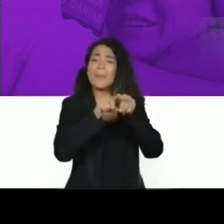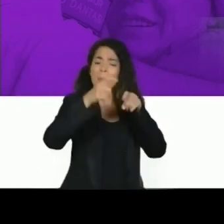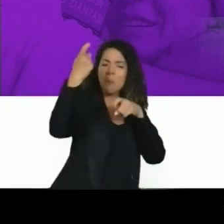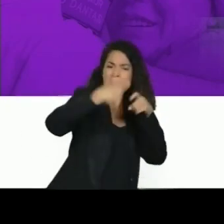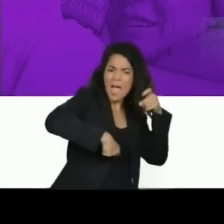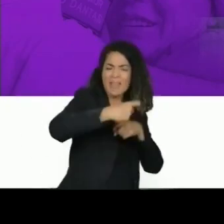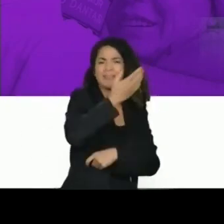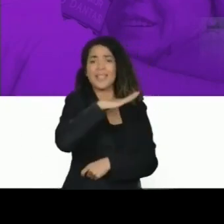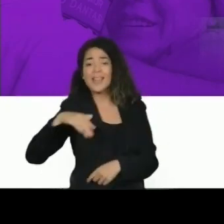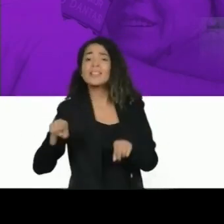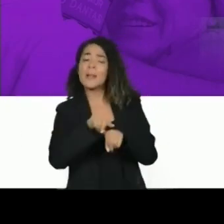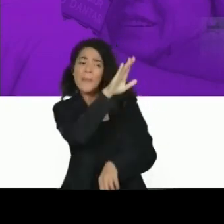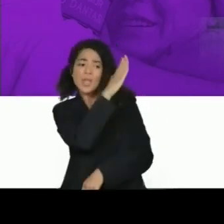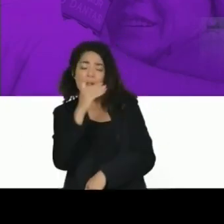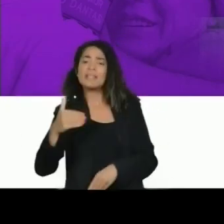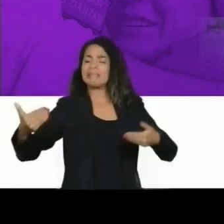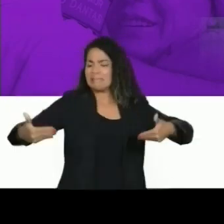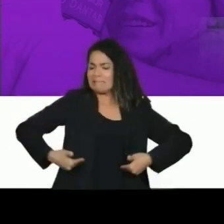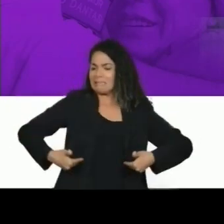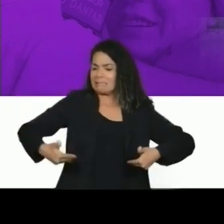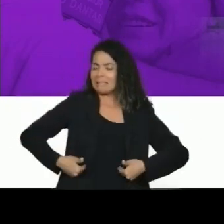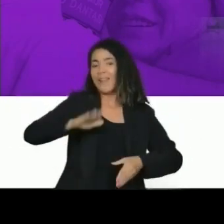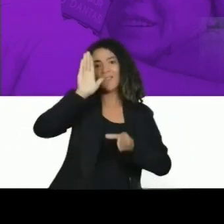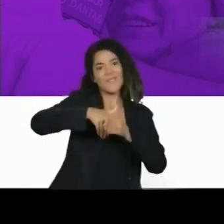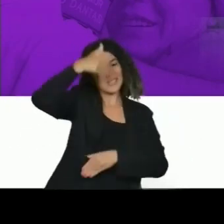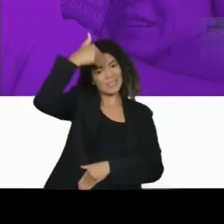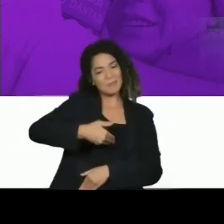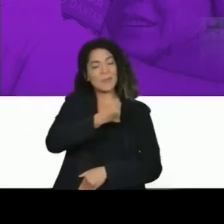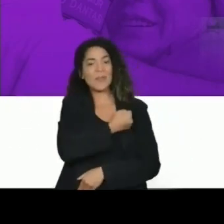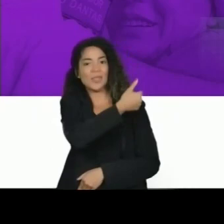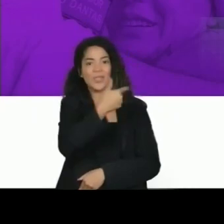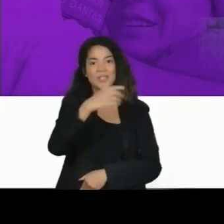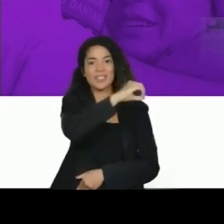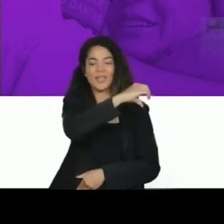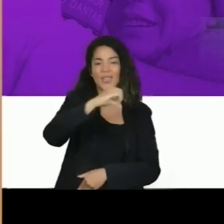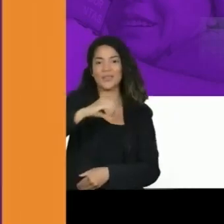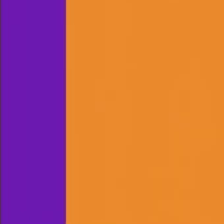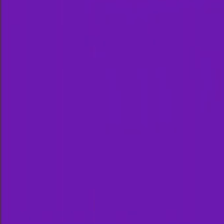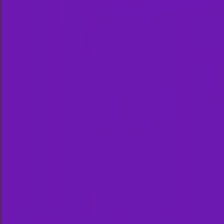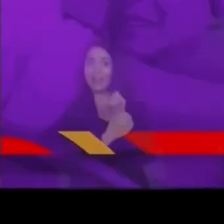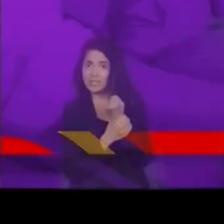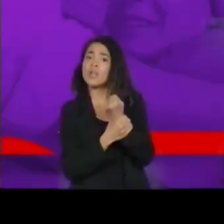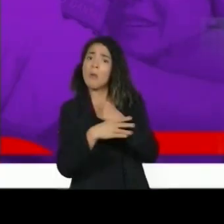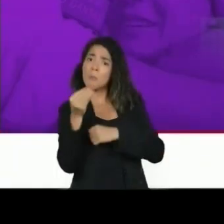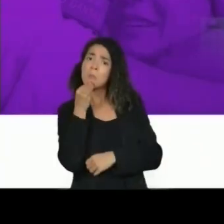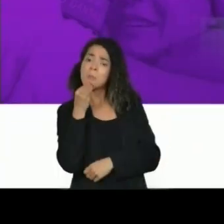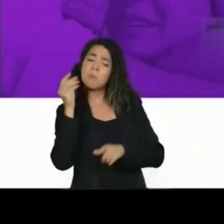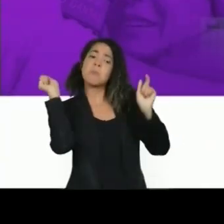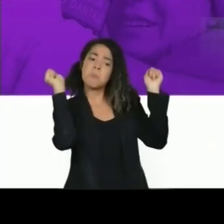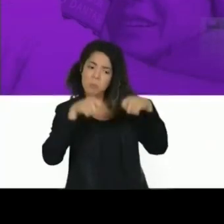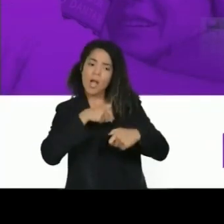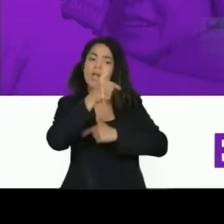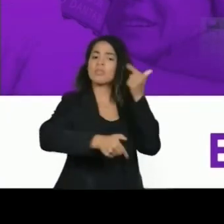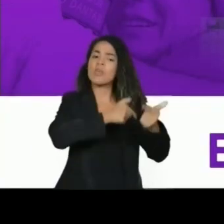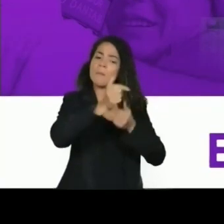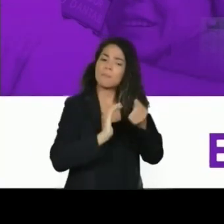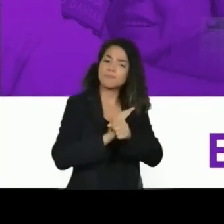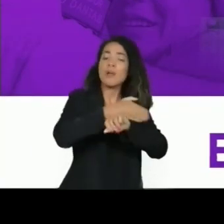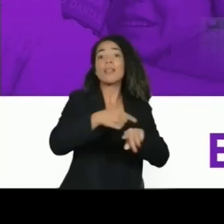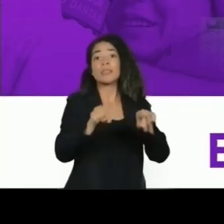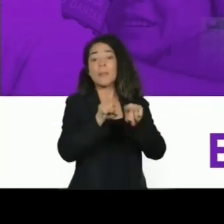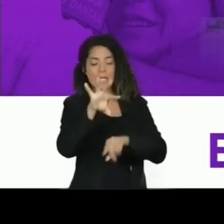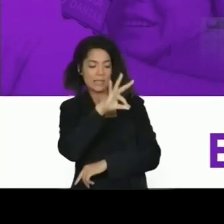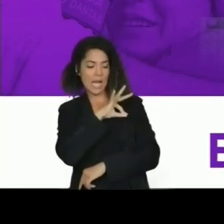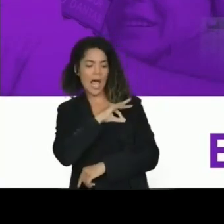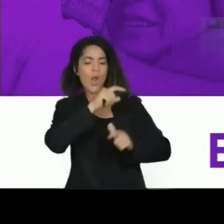sexual de crianças e adolescentes e a fome. Vote Júnior Alves, 1209. Tenho projetos voltados à